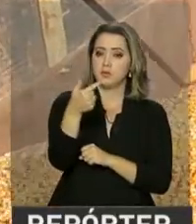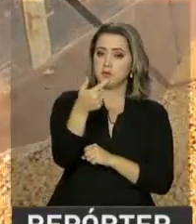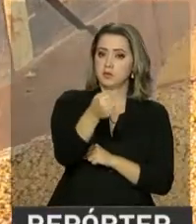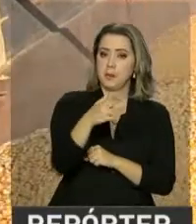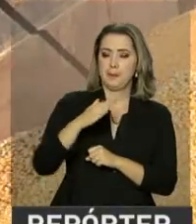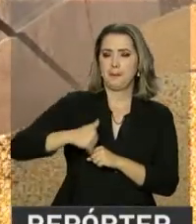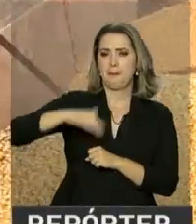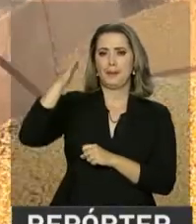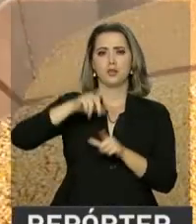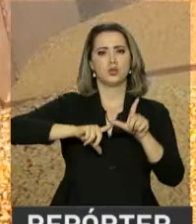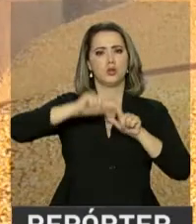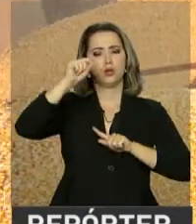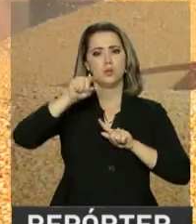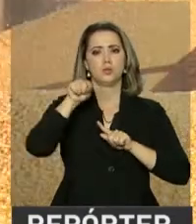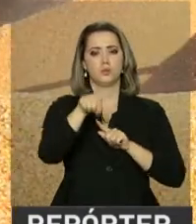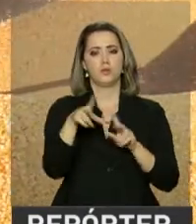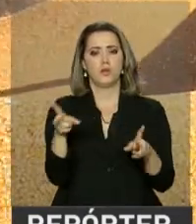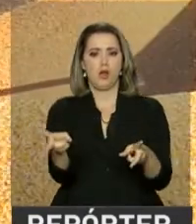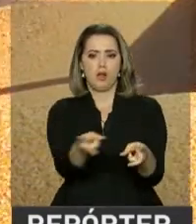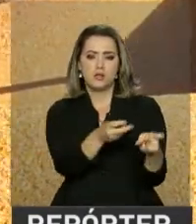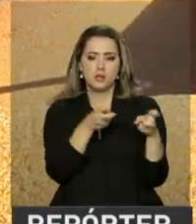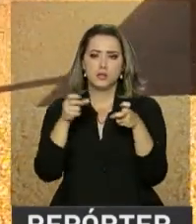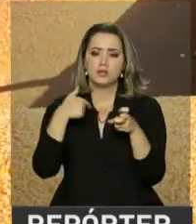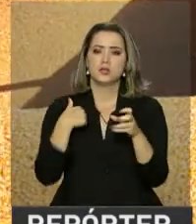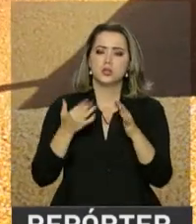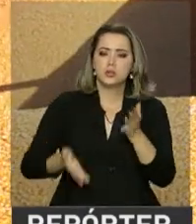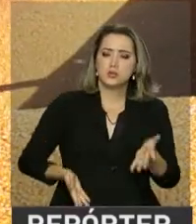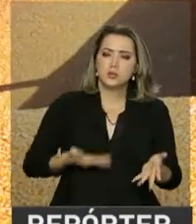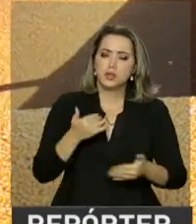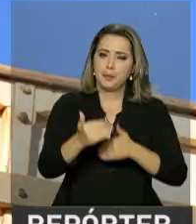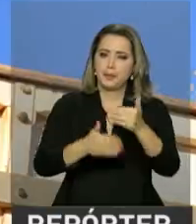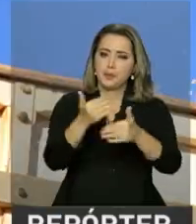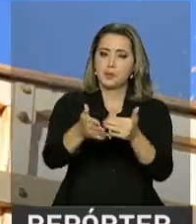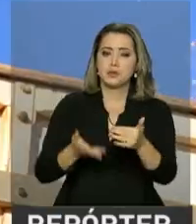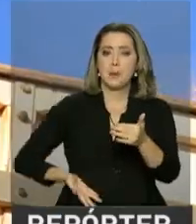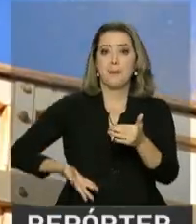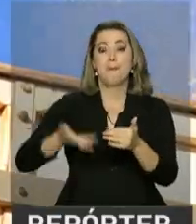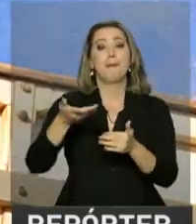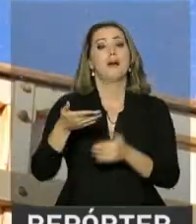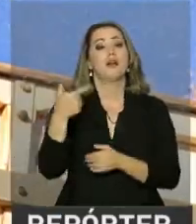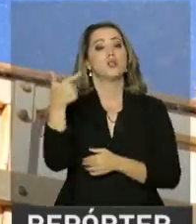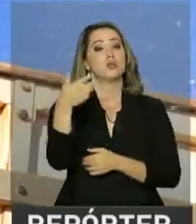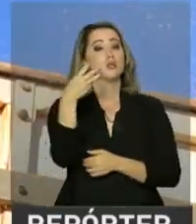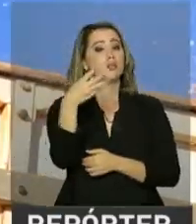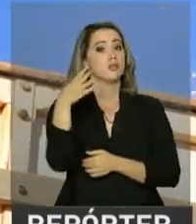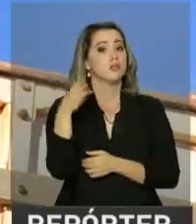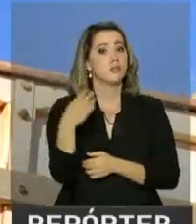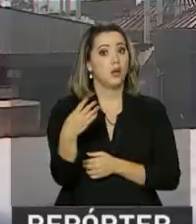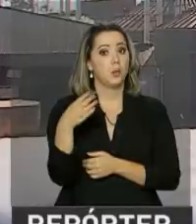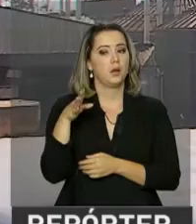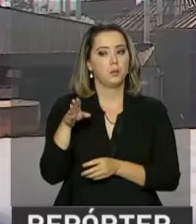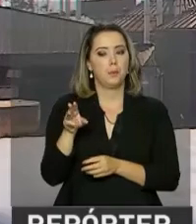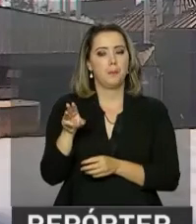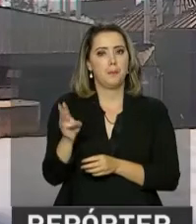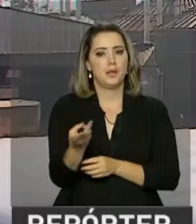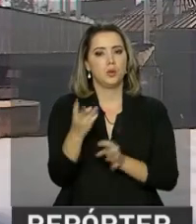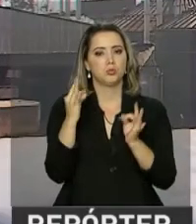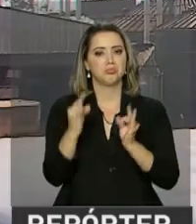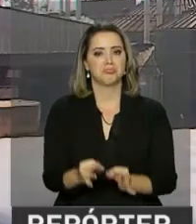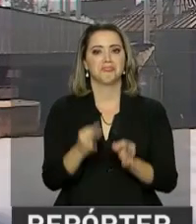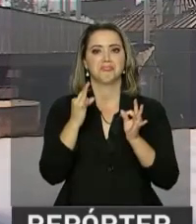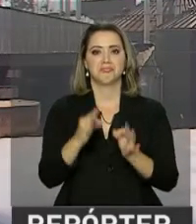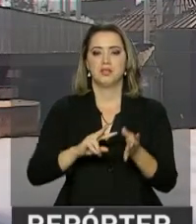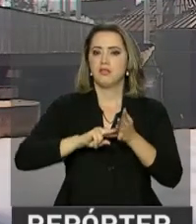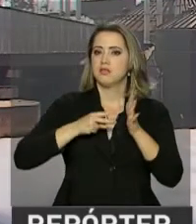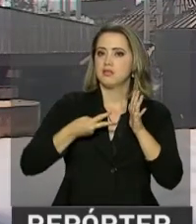superar o recorde. A expectativa é que a produção passe dos 234 milhões de toneladas, o que representa um aumento de